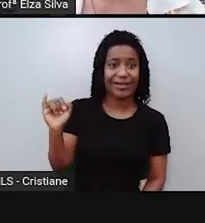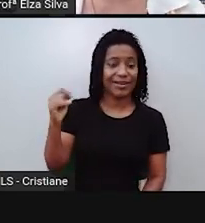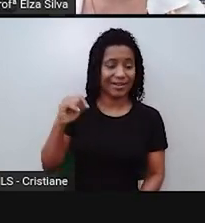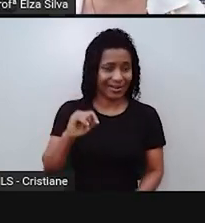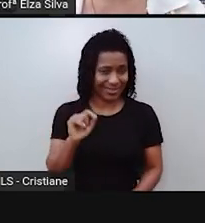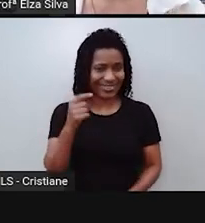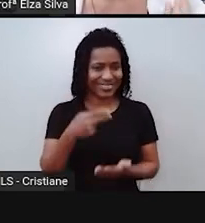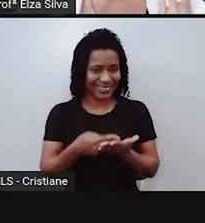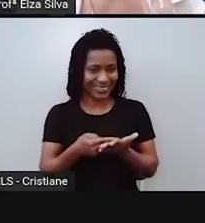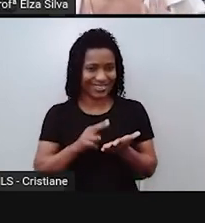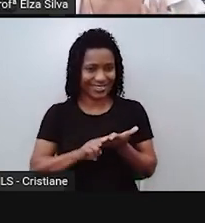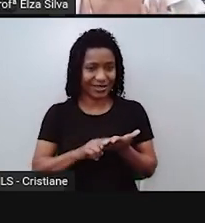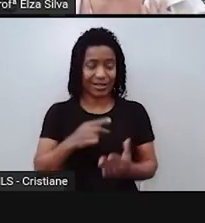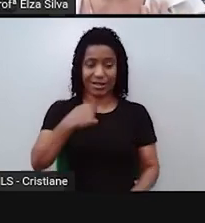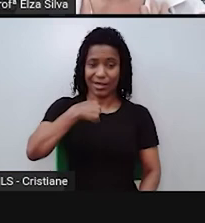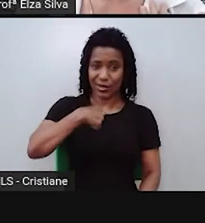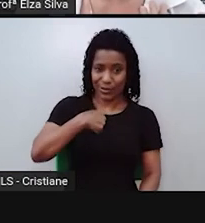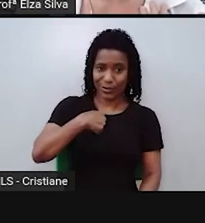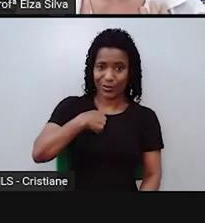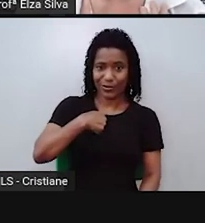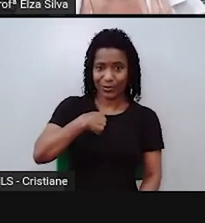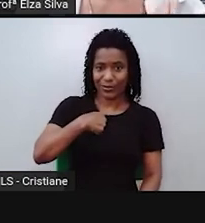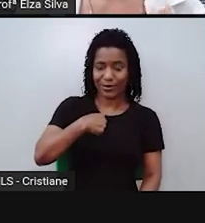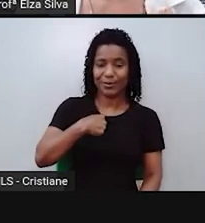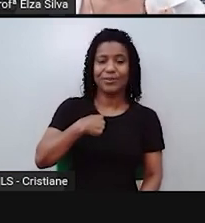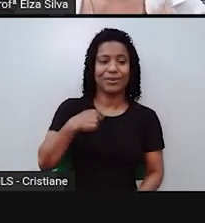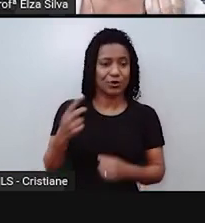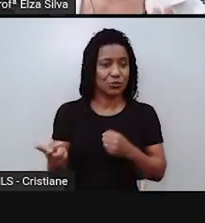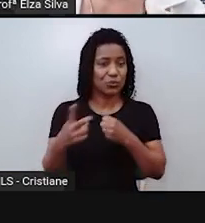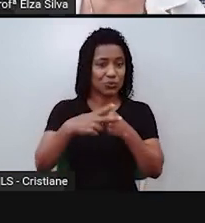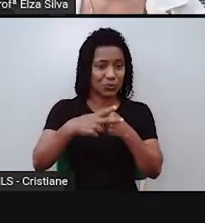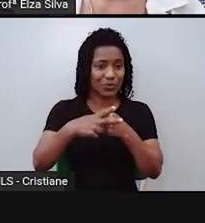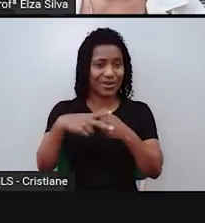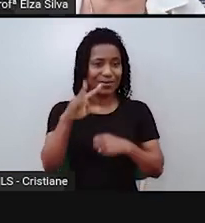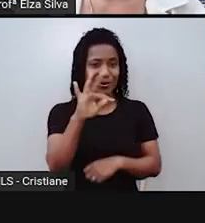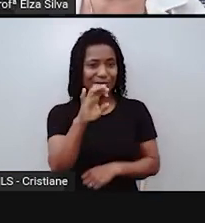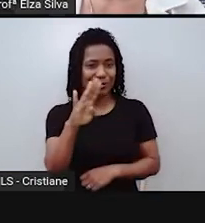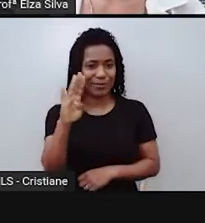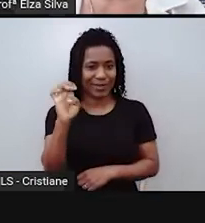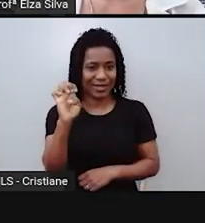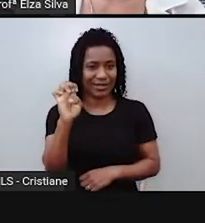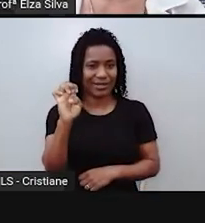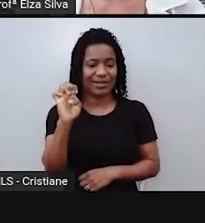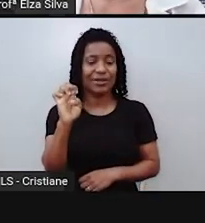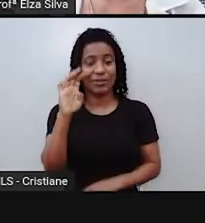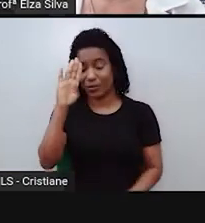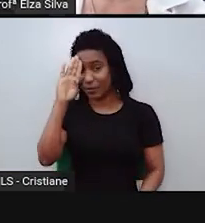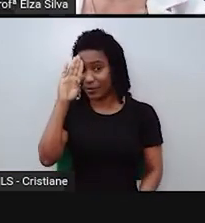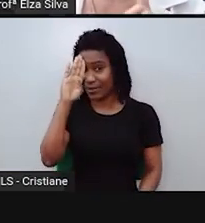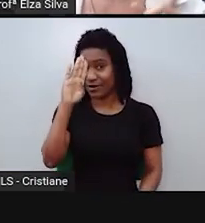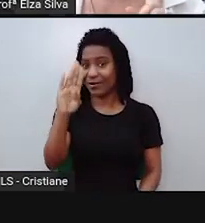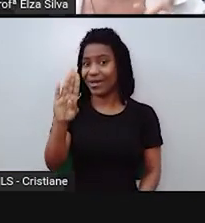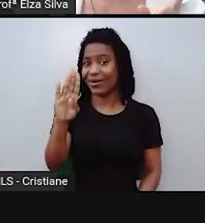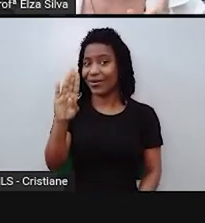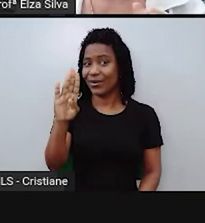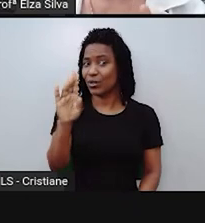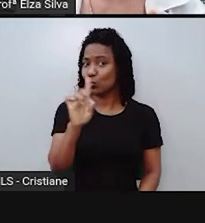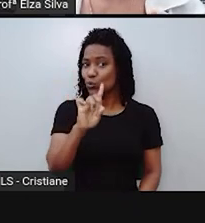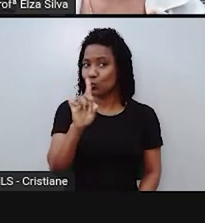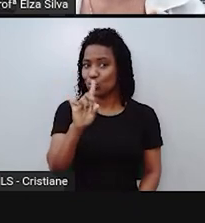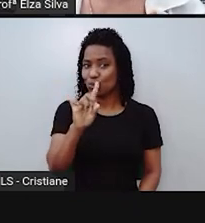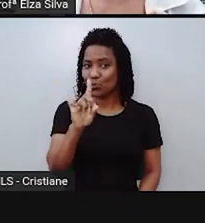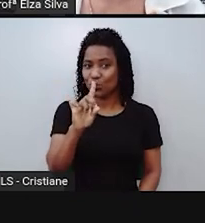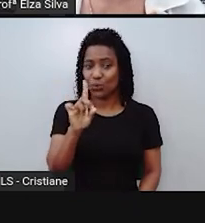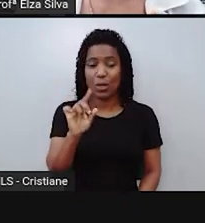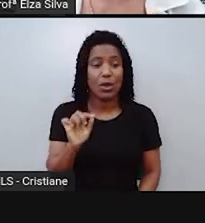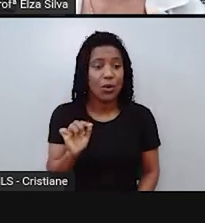O verbo to be. Falta, então, o quê? O verbo principal. No, no, no.